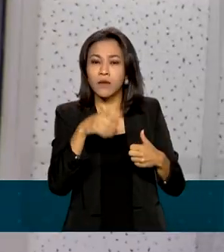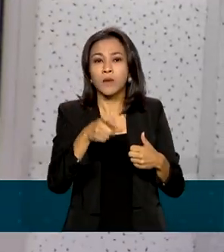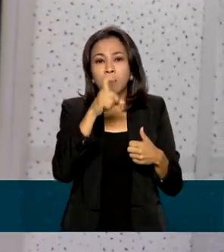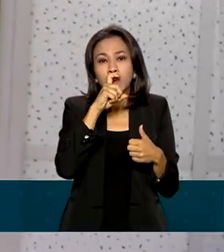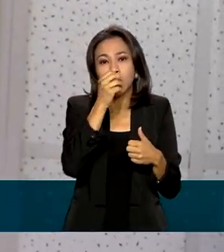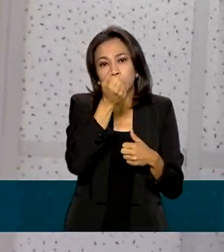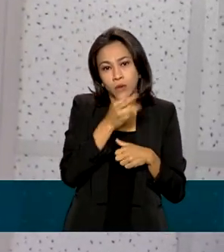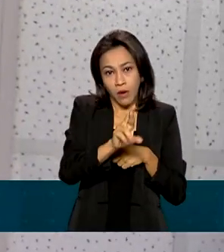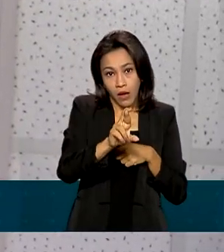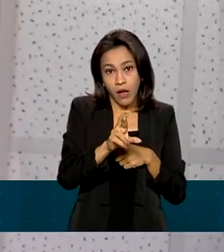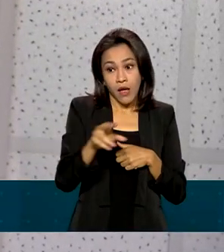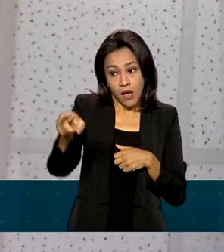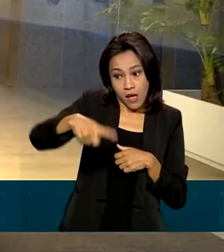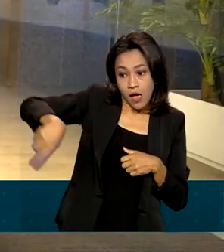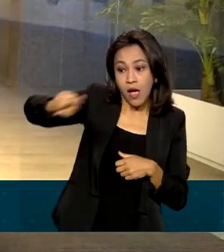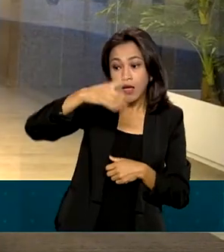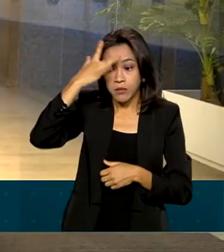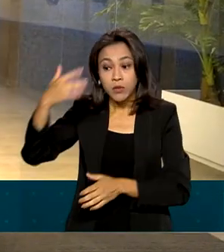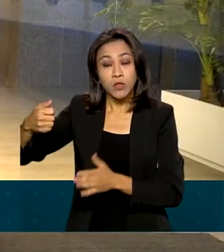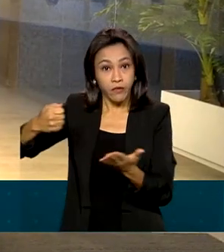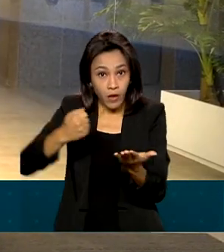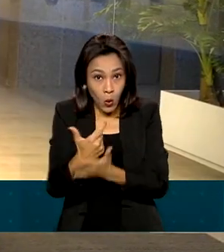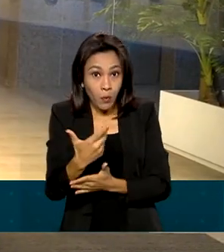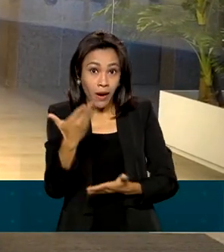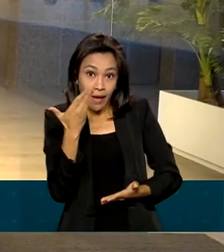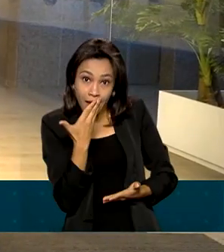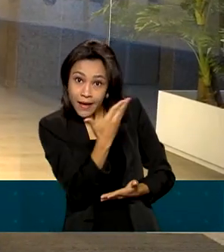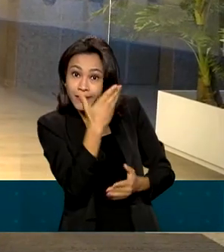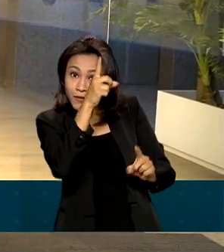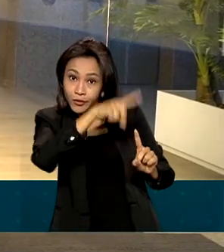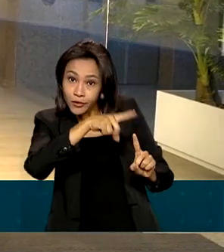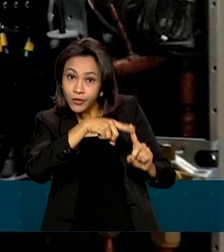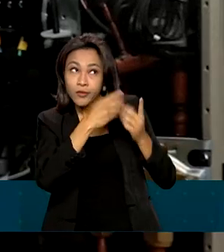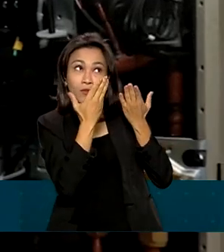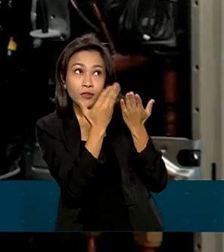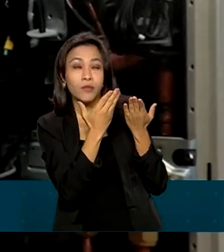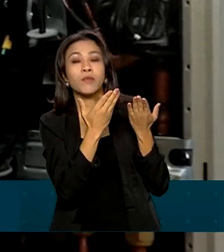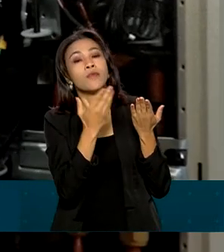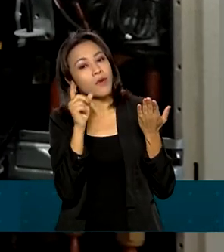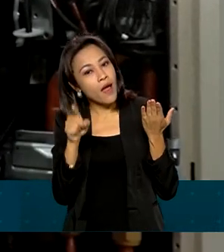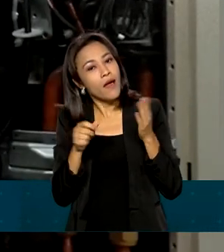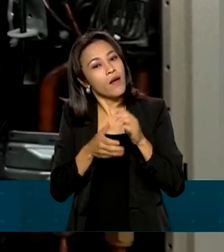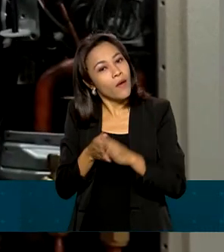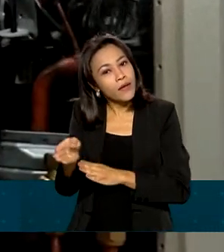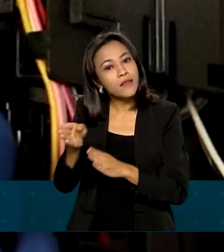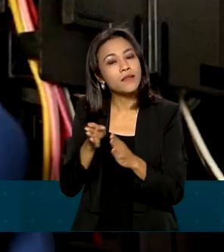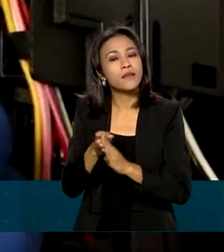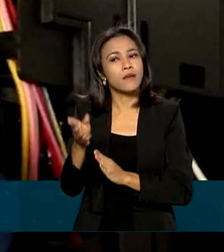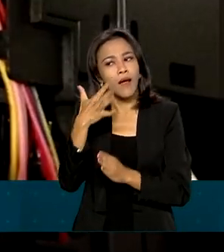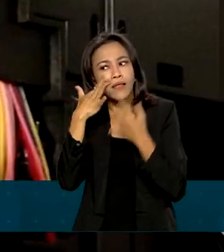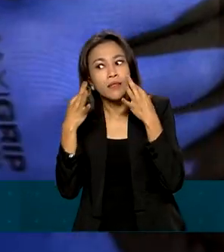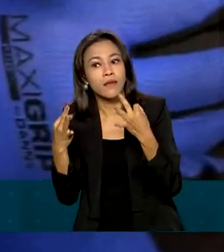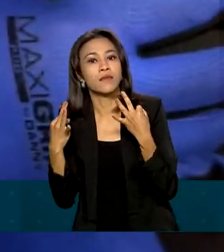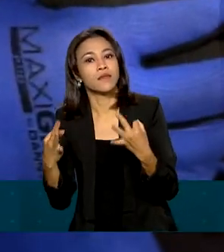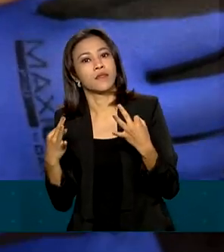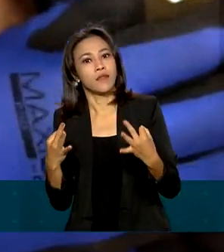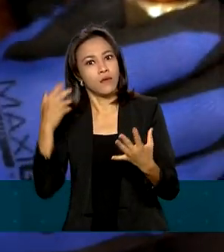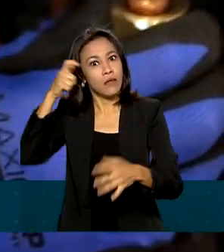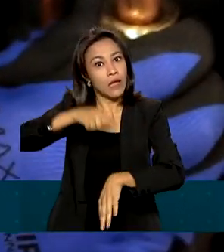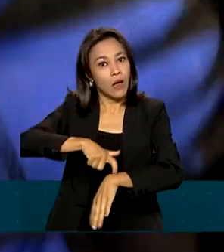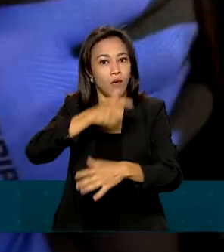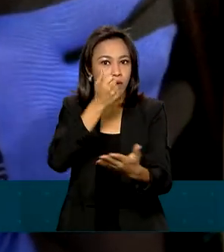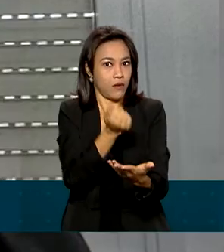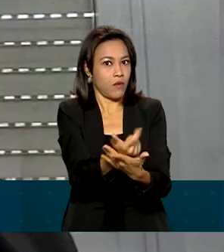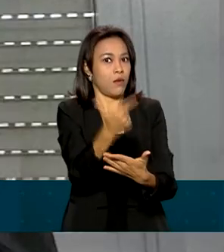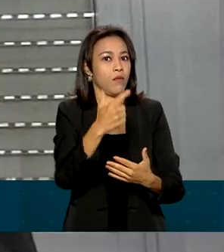Para os consumidores que vão adquirir agora esse tipo de equipamento, ficam as dicas do que prestar atenção na hora